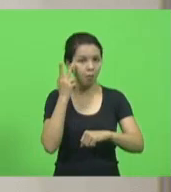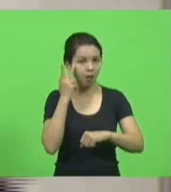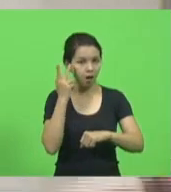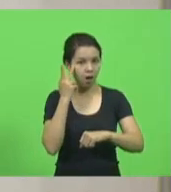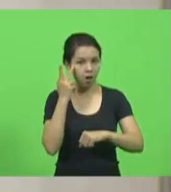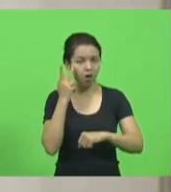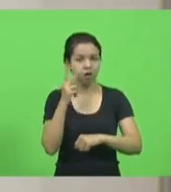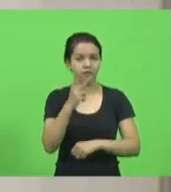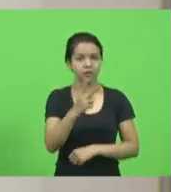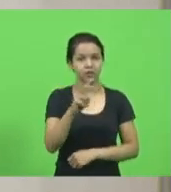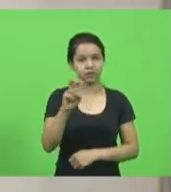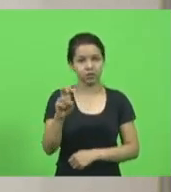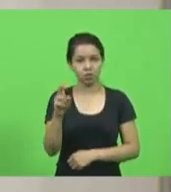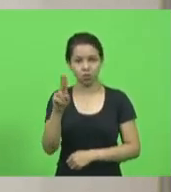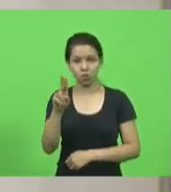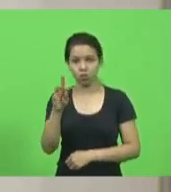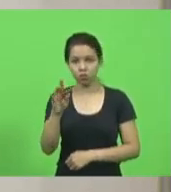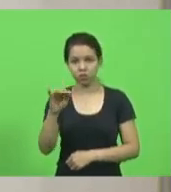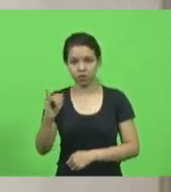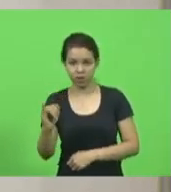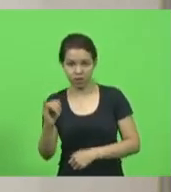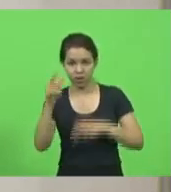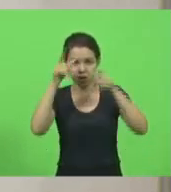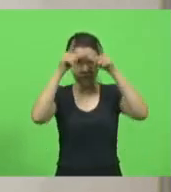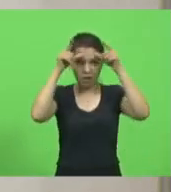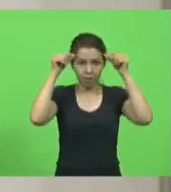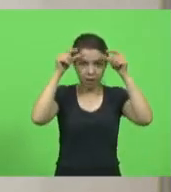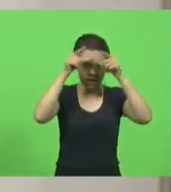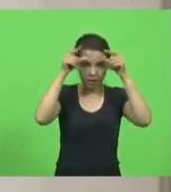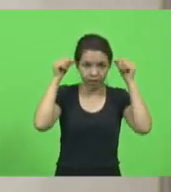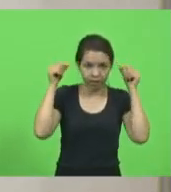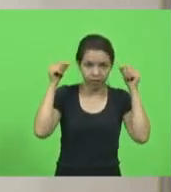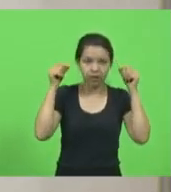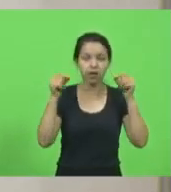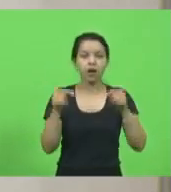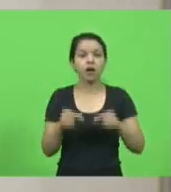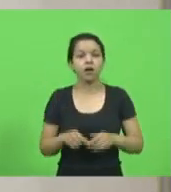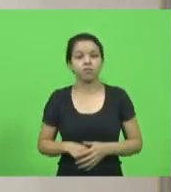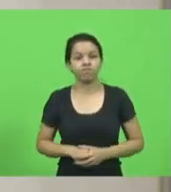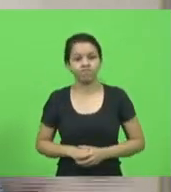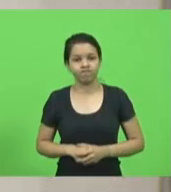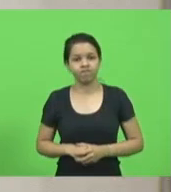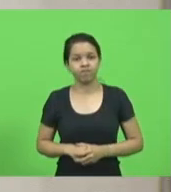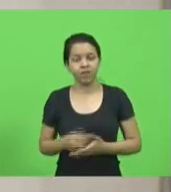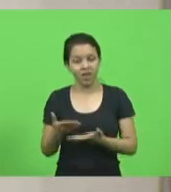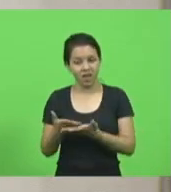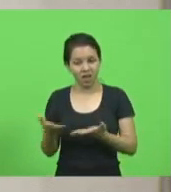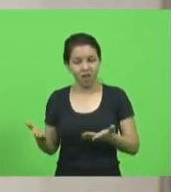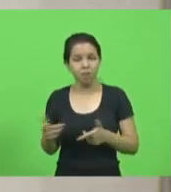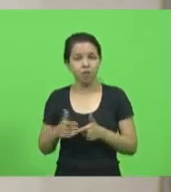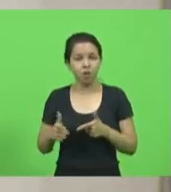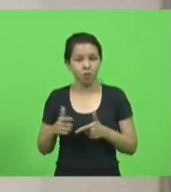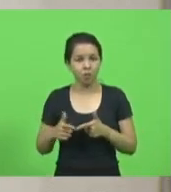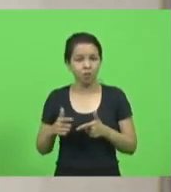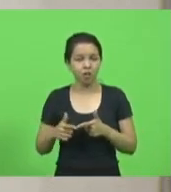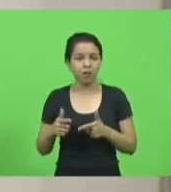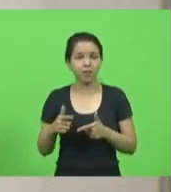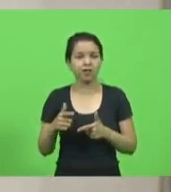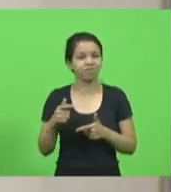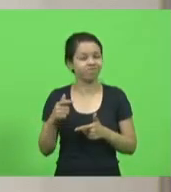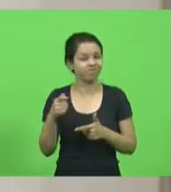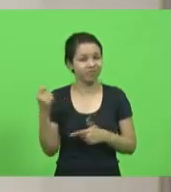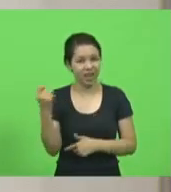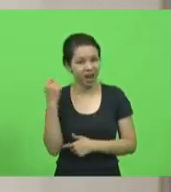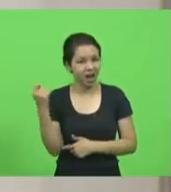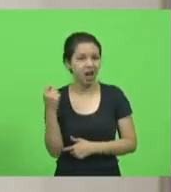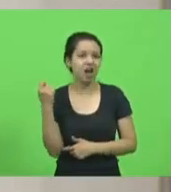UTIs, nas enfermarias, com situação realmente muito crítica em todo o entorno, como V. Exª